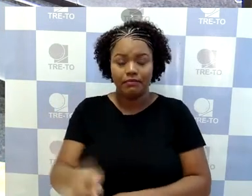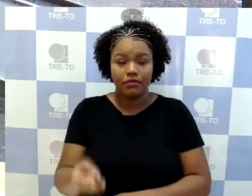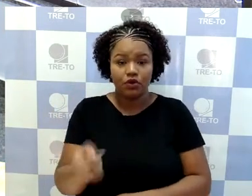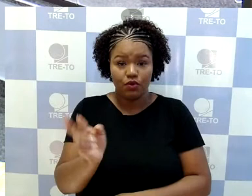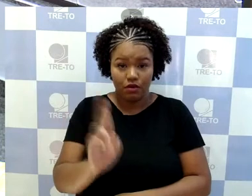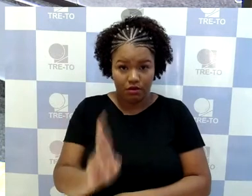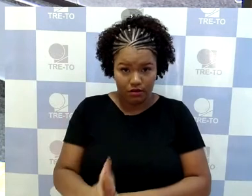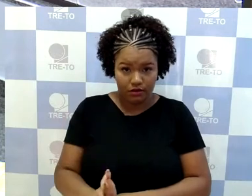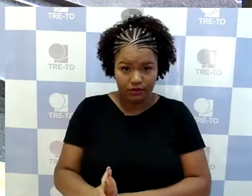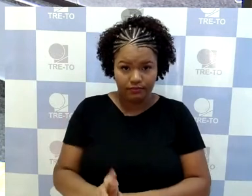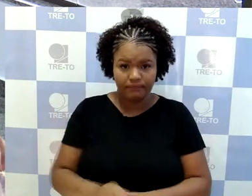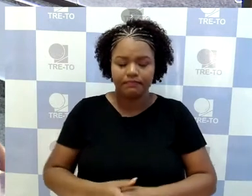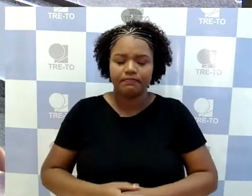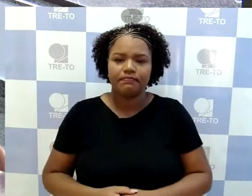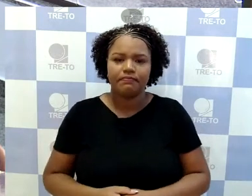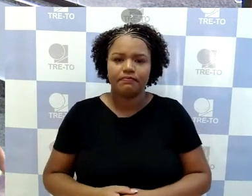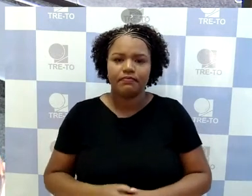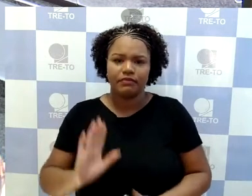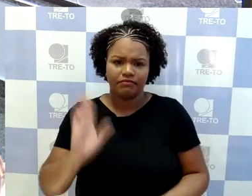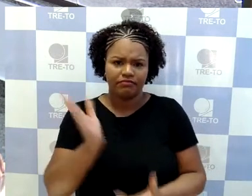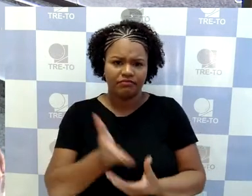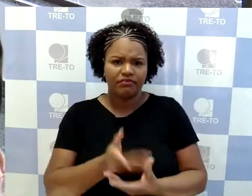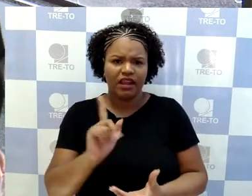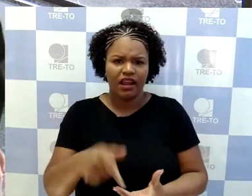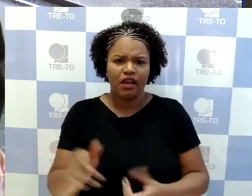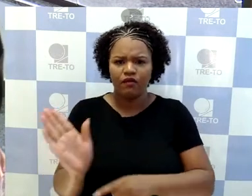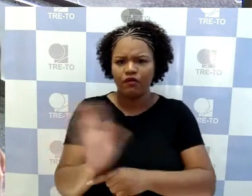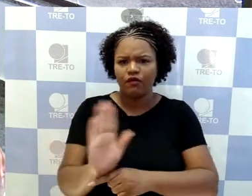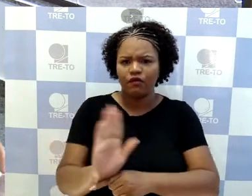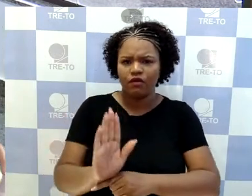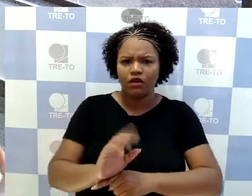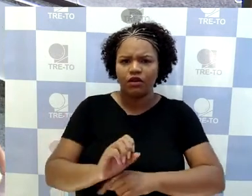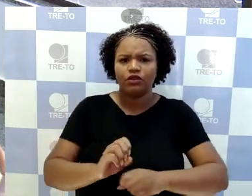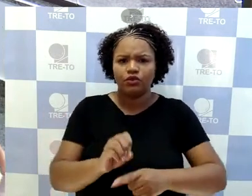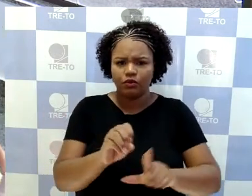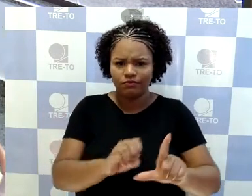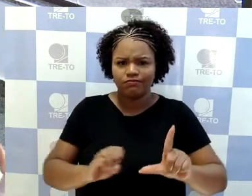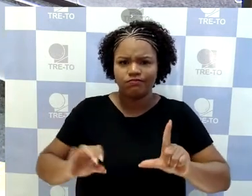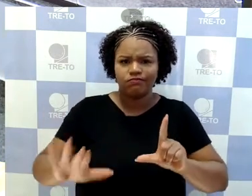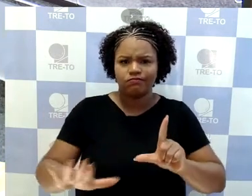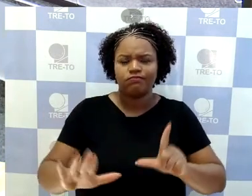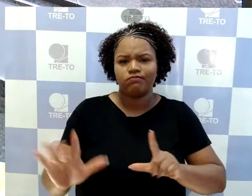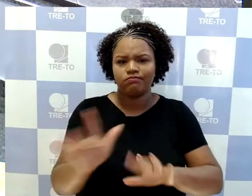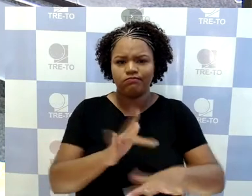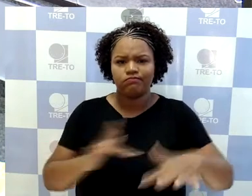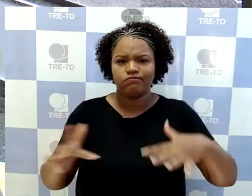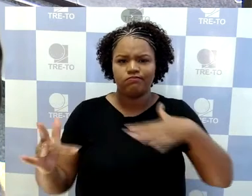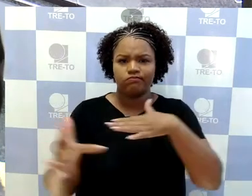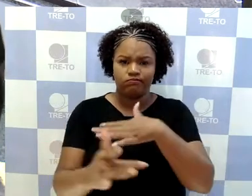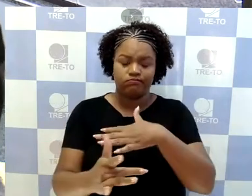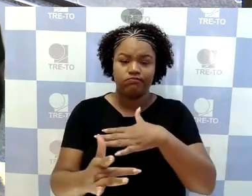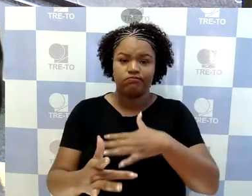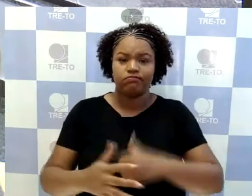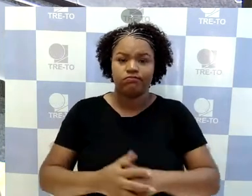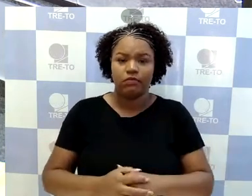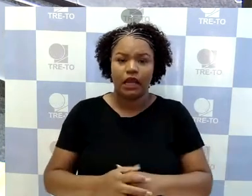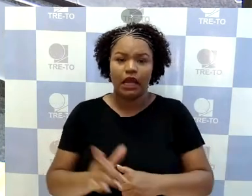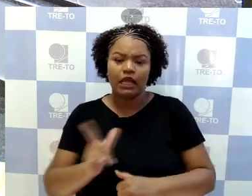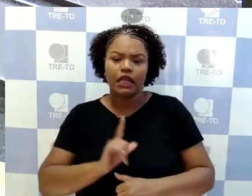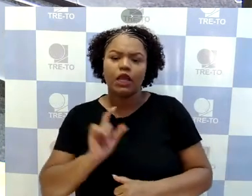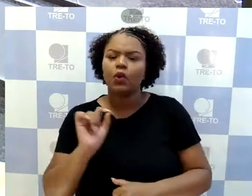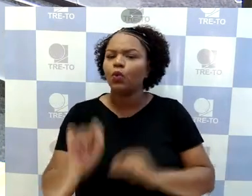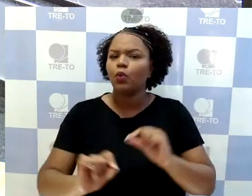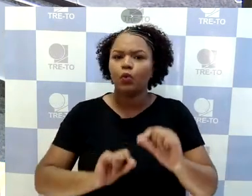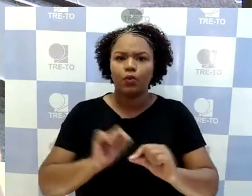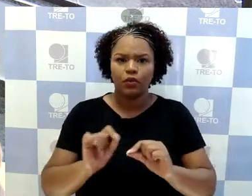processo trata-se de um vídeo publicado nas redes sociais do Hora Recorrente, em que ele trazia uma análise do aspecto